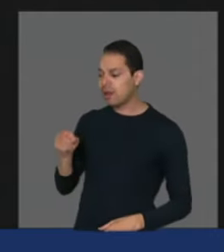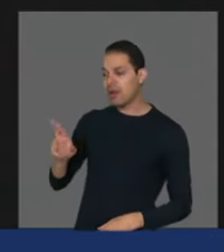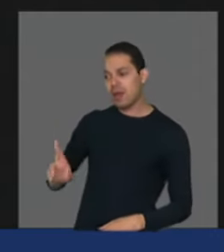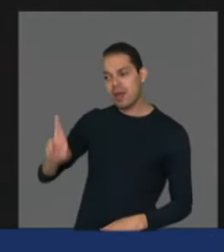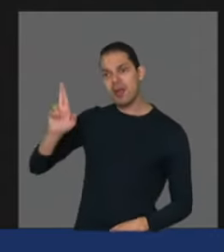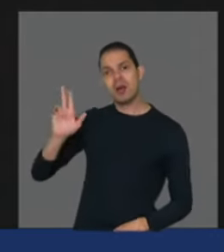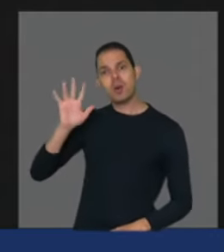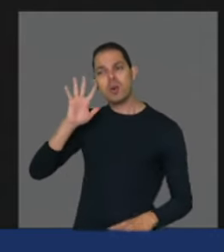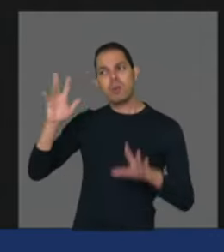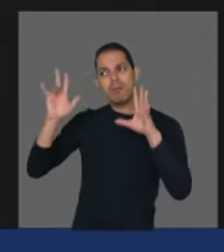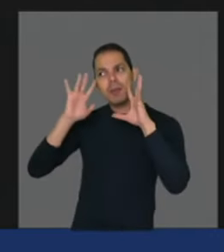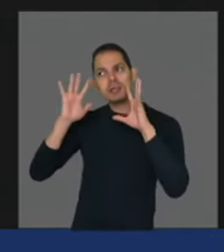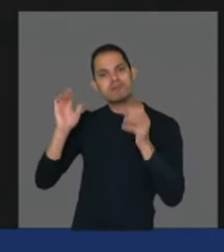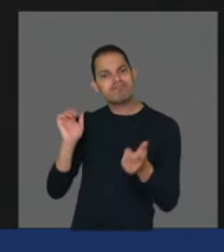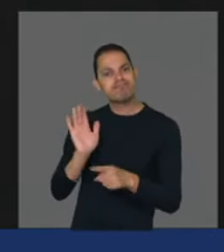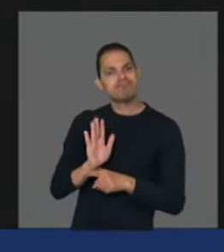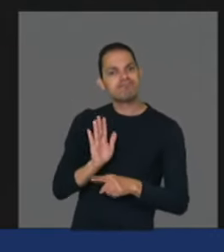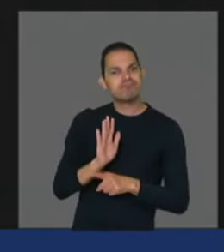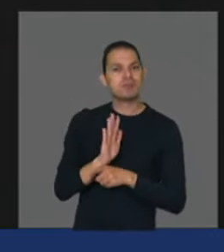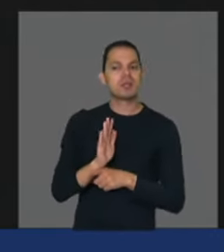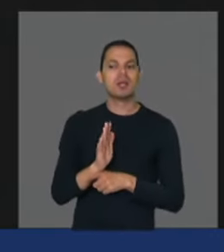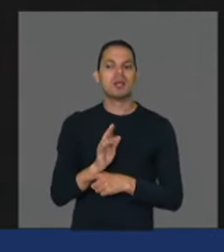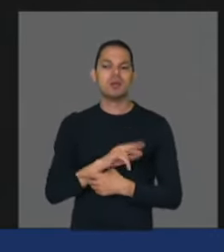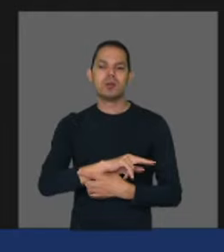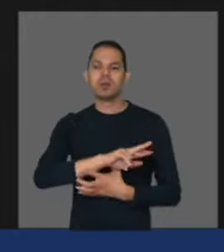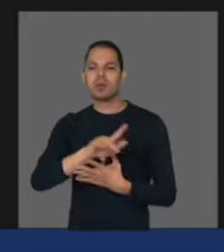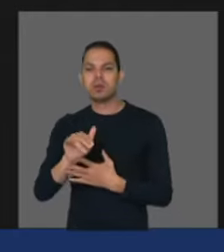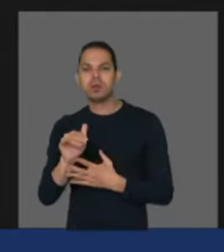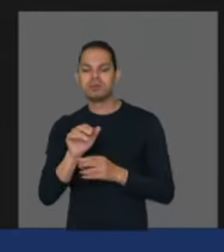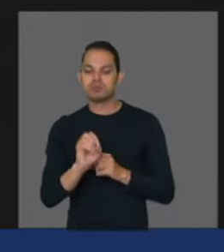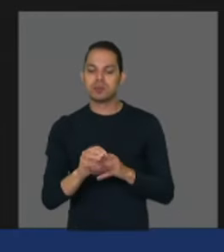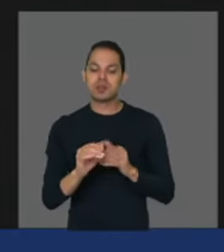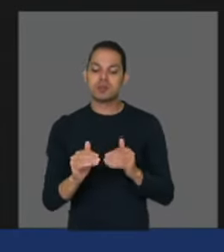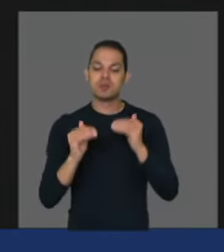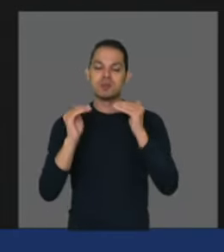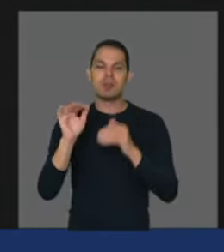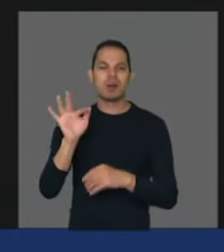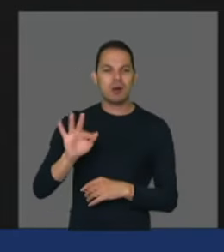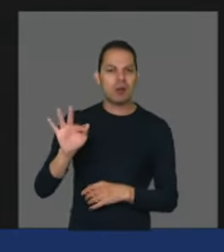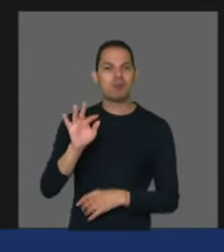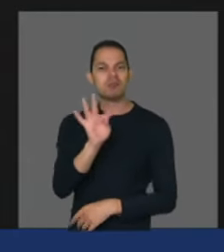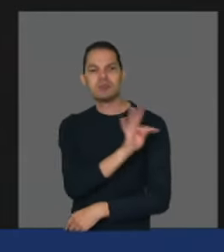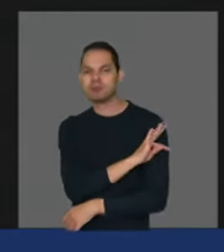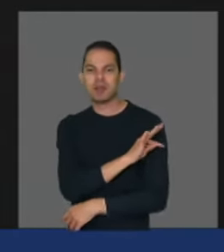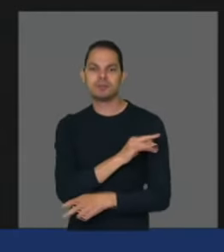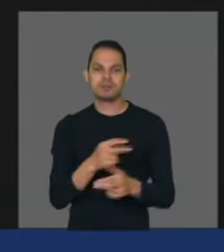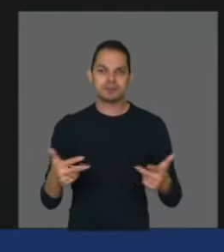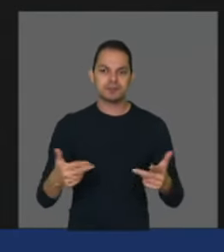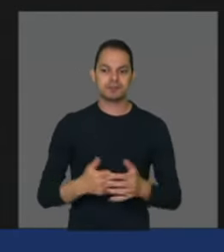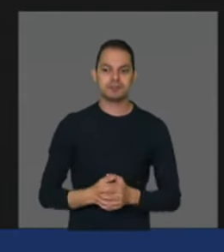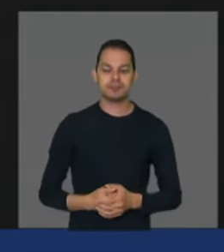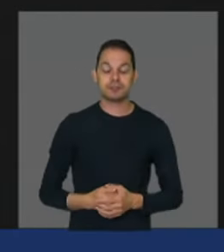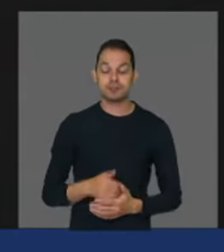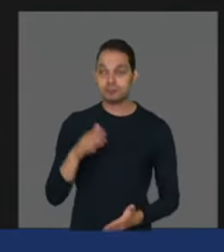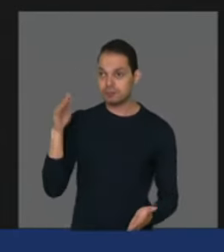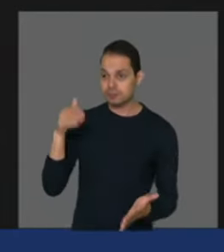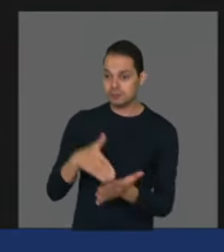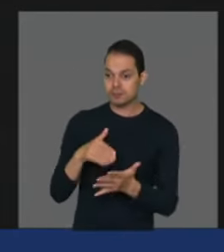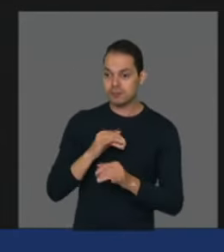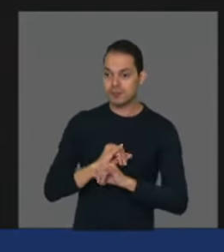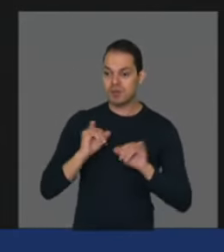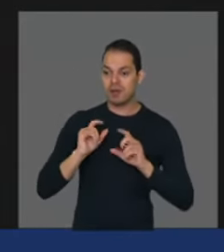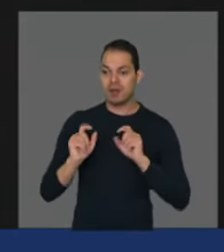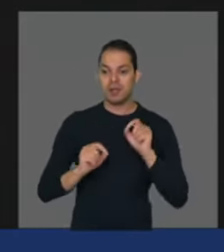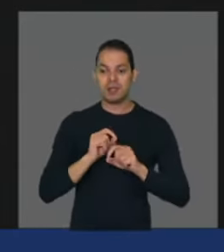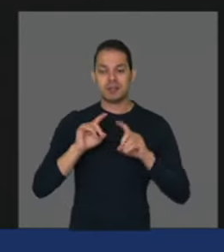nos ajudar através do ensino superior e o ensino técnico mas eu quero concluir dizendo que um grande